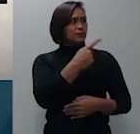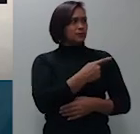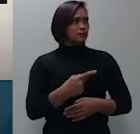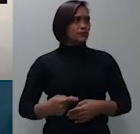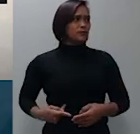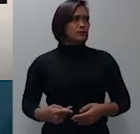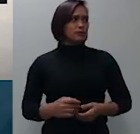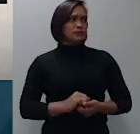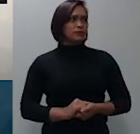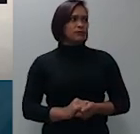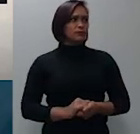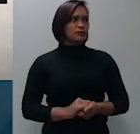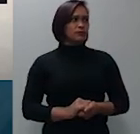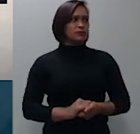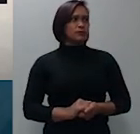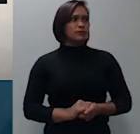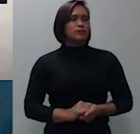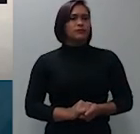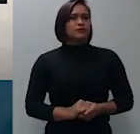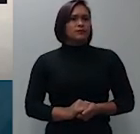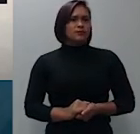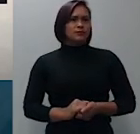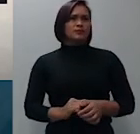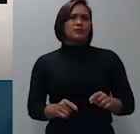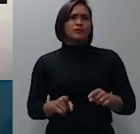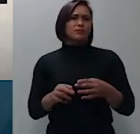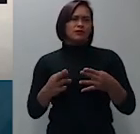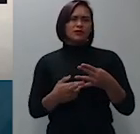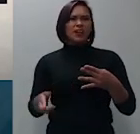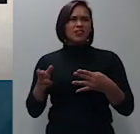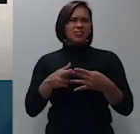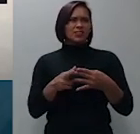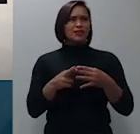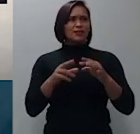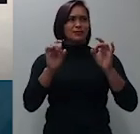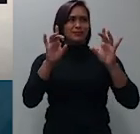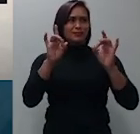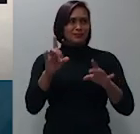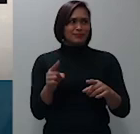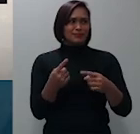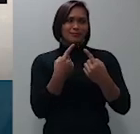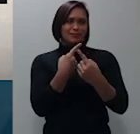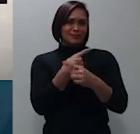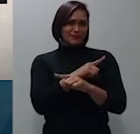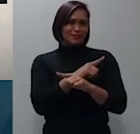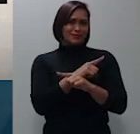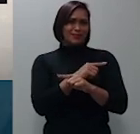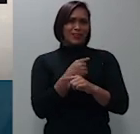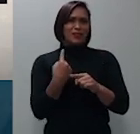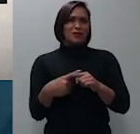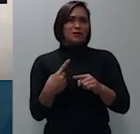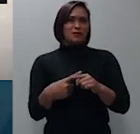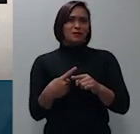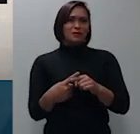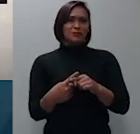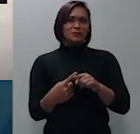cuide-se aqui de recurso especial interposto por Lúcia Roberta Secchia Vitale